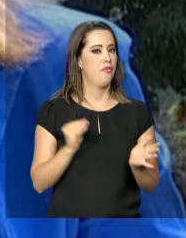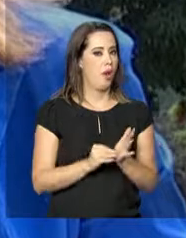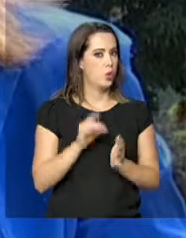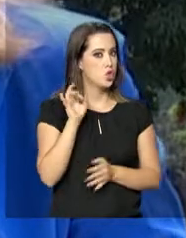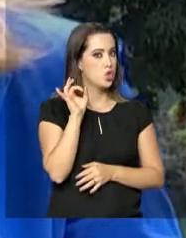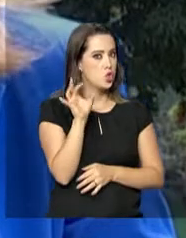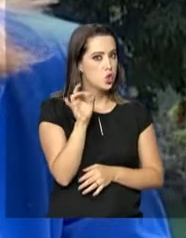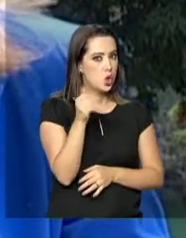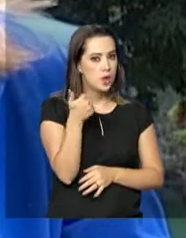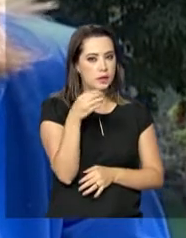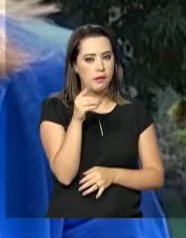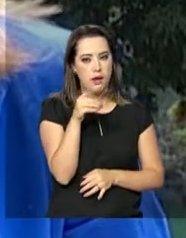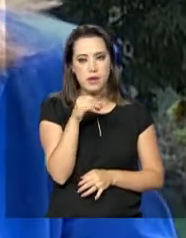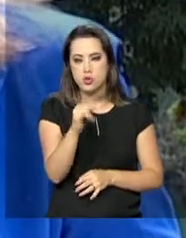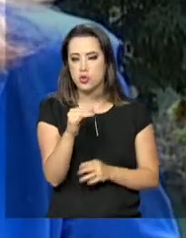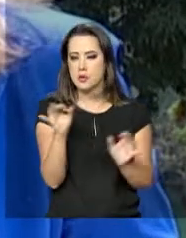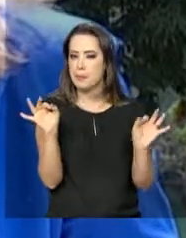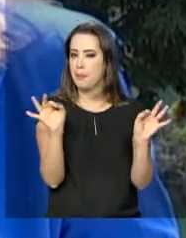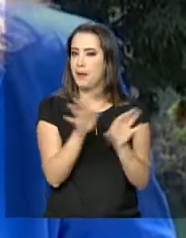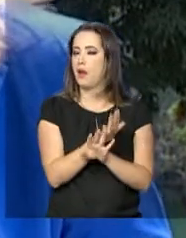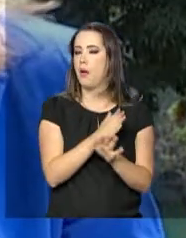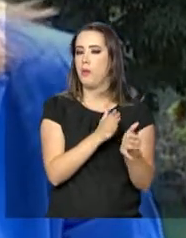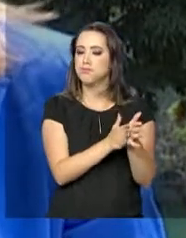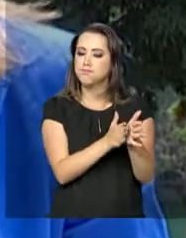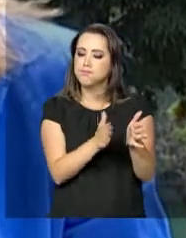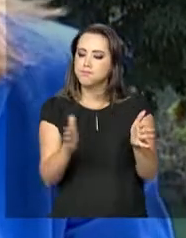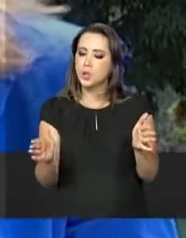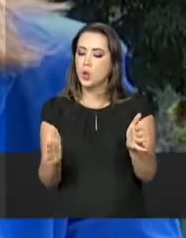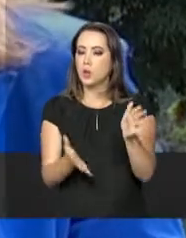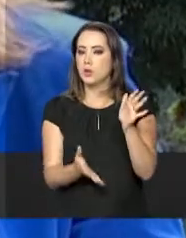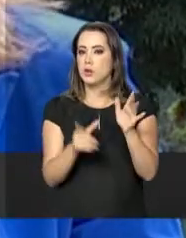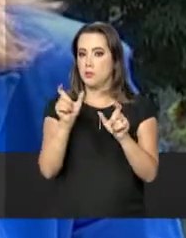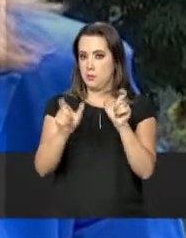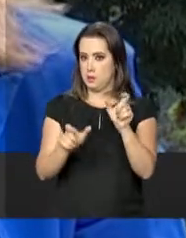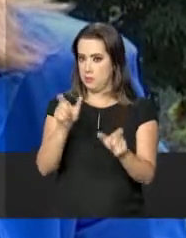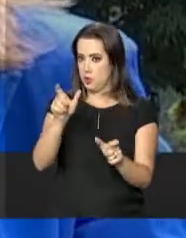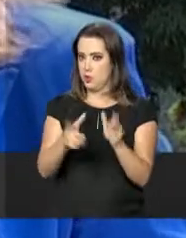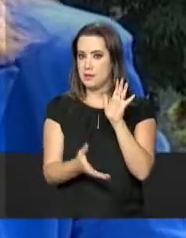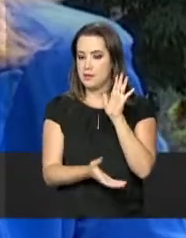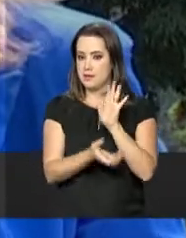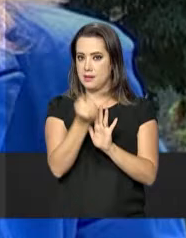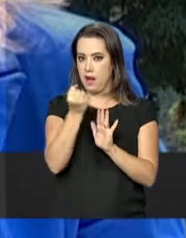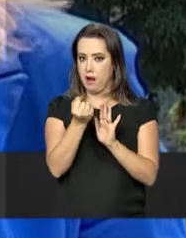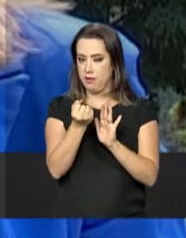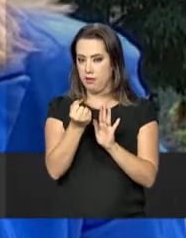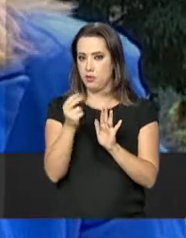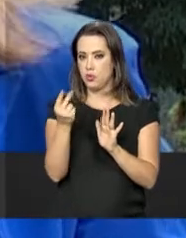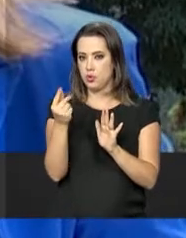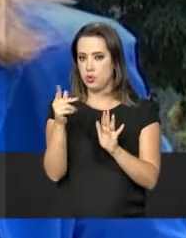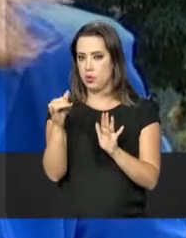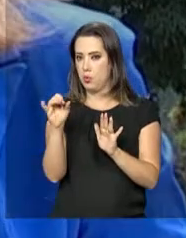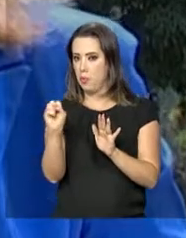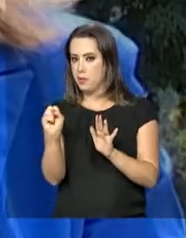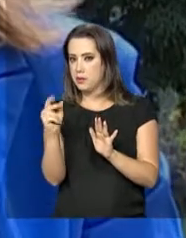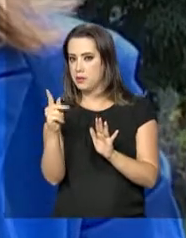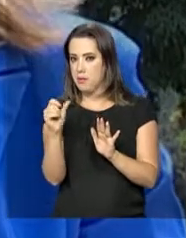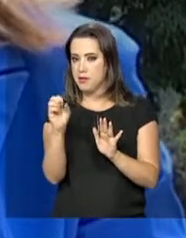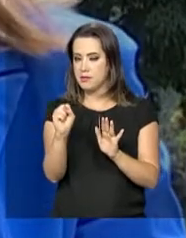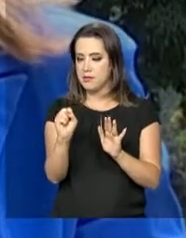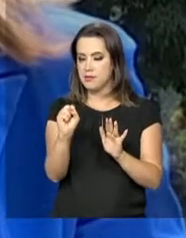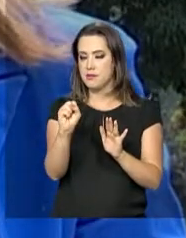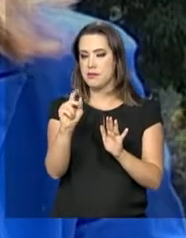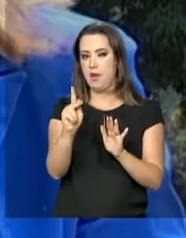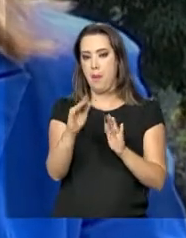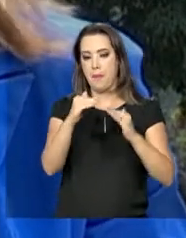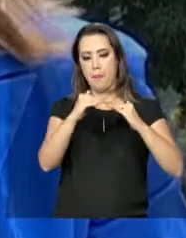dias para encerrar o prazo previsto em lei para que os cotistas do fundo PIS-PASEP, que tem menos de 60 anos, possam efetivar o